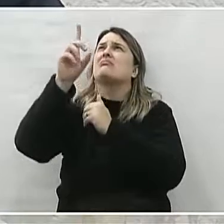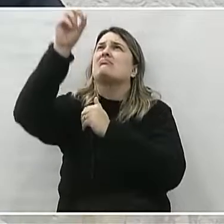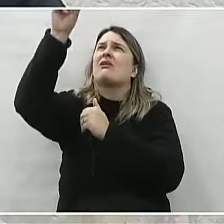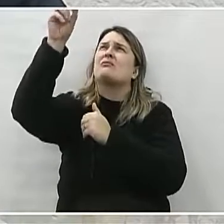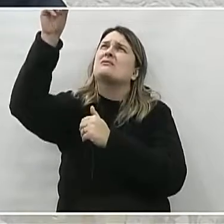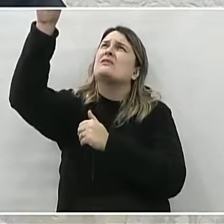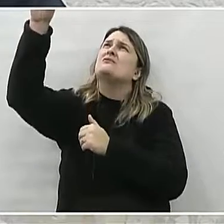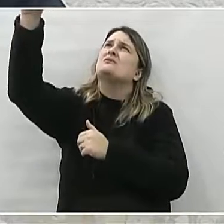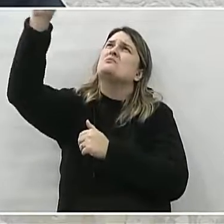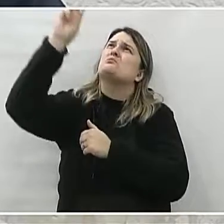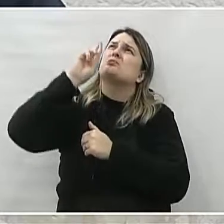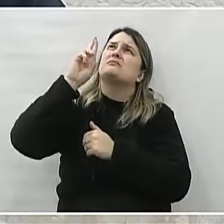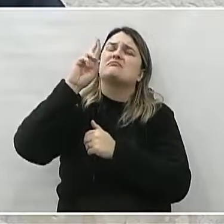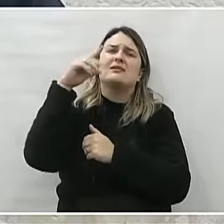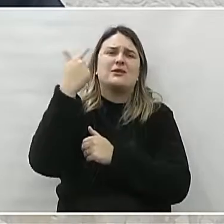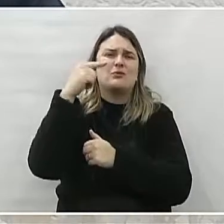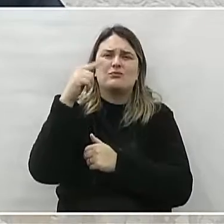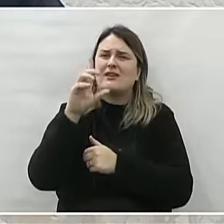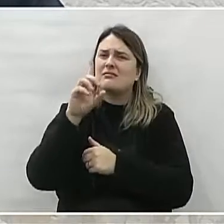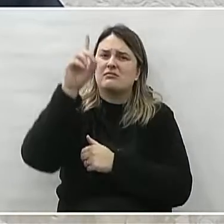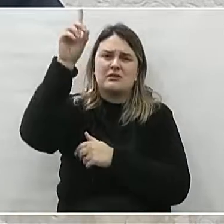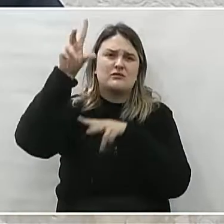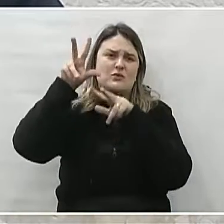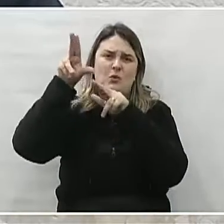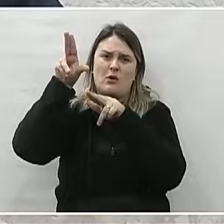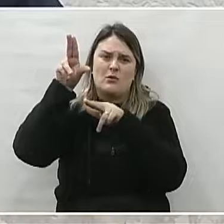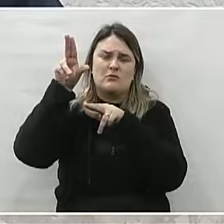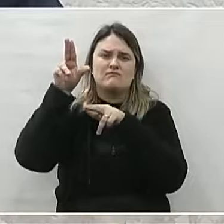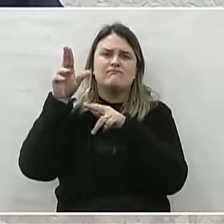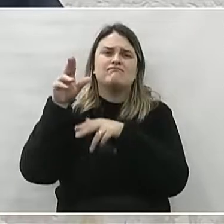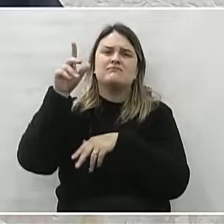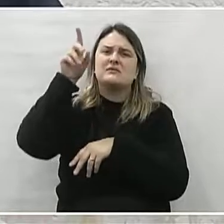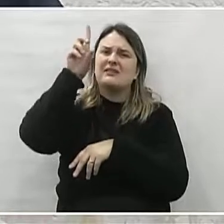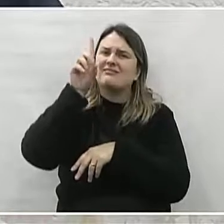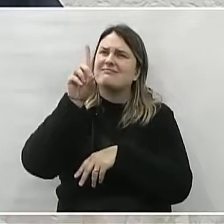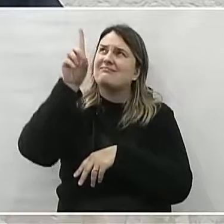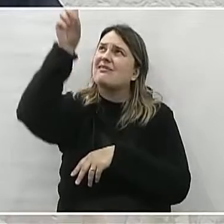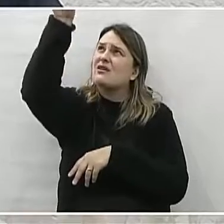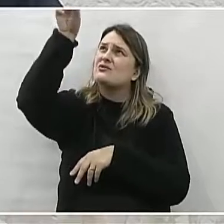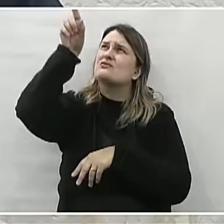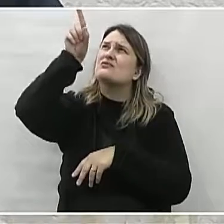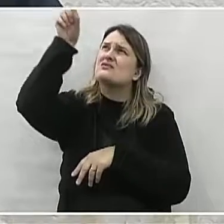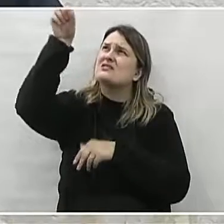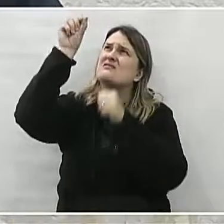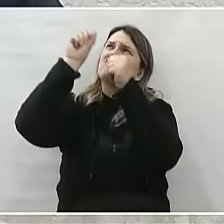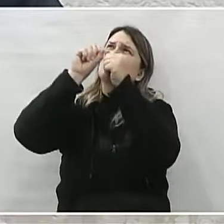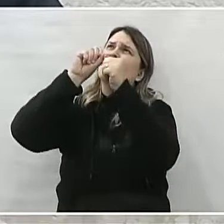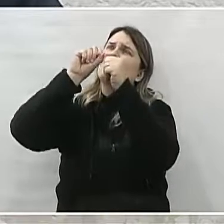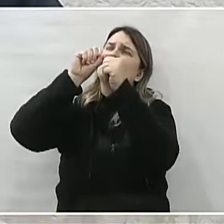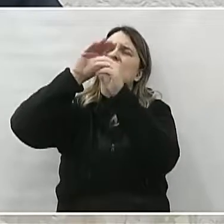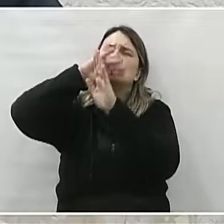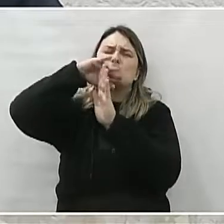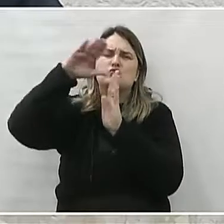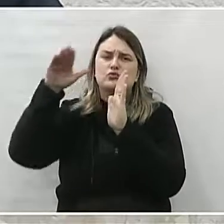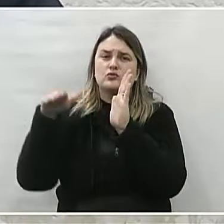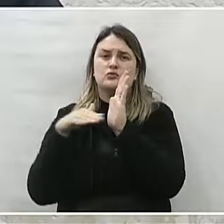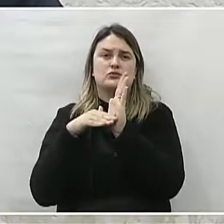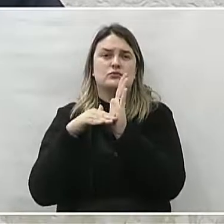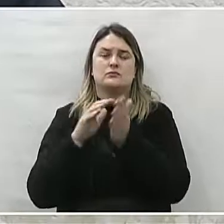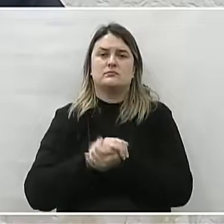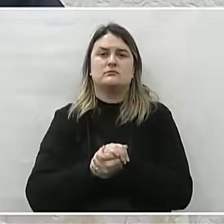respondes, não há nenhum Deus como tu, Senhor, não há nenhum que possa fazer o que tu fazes.